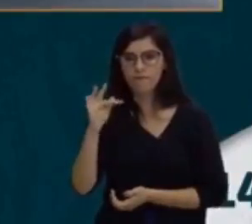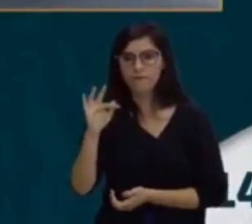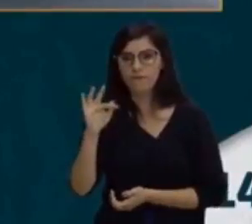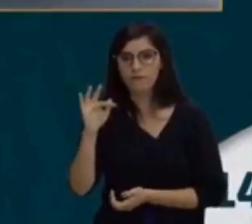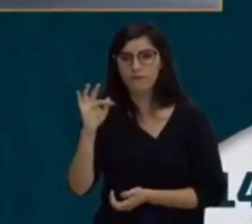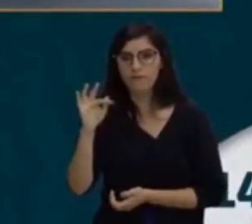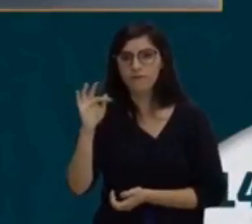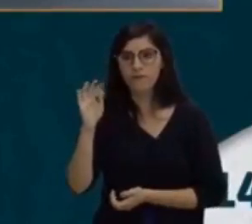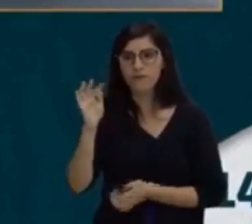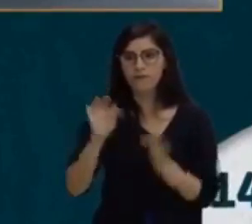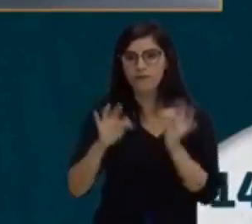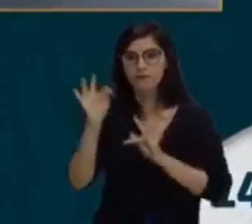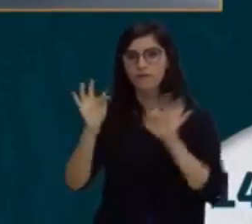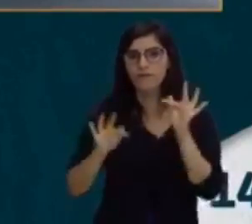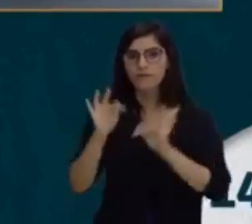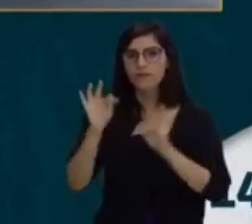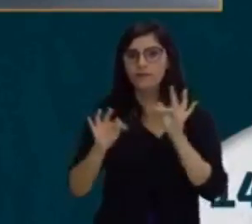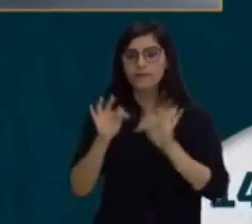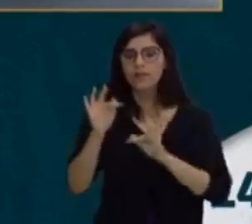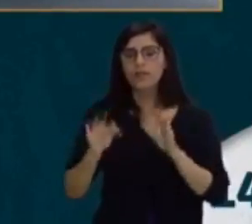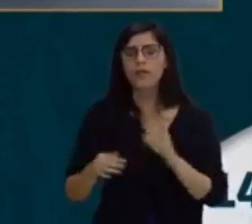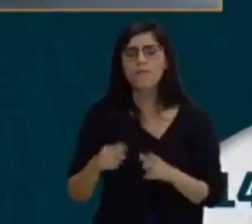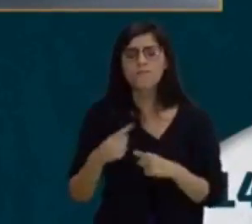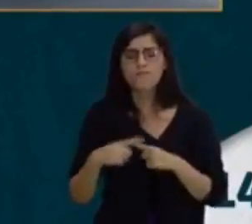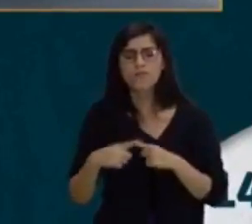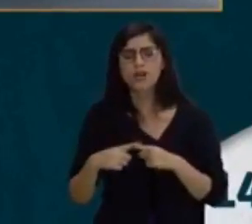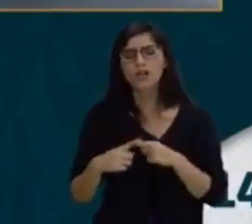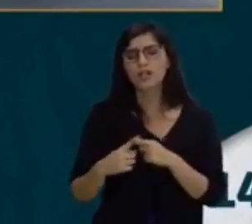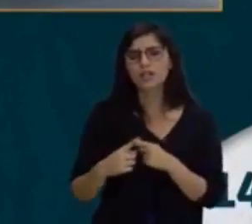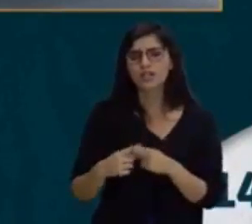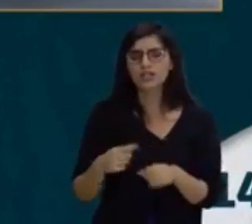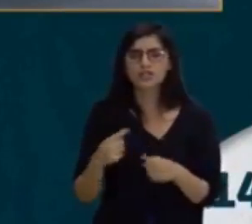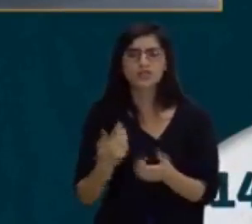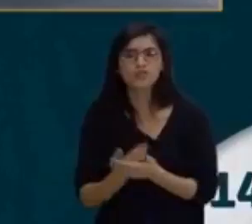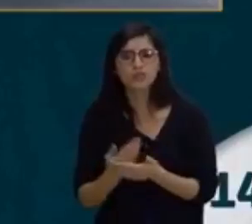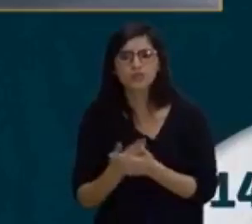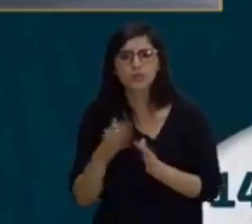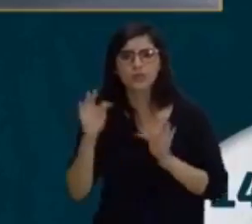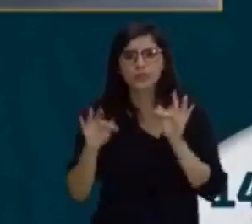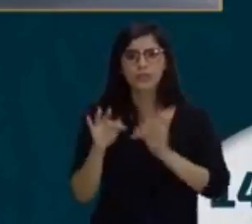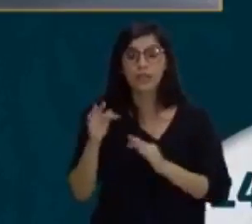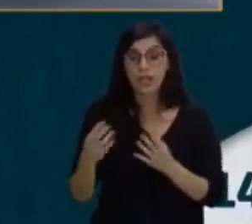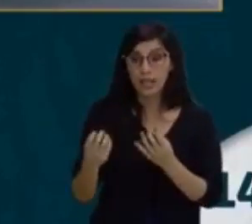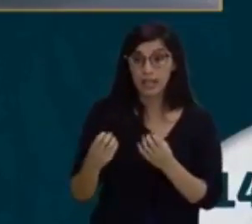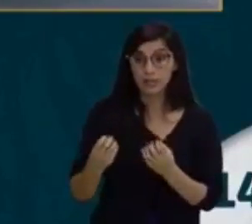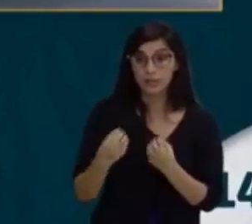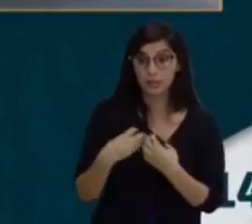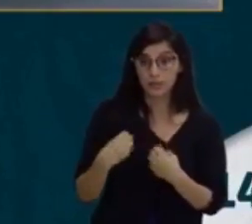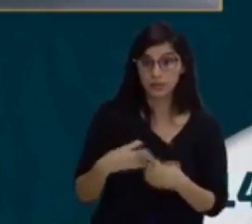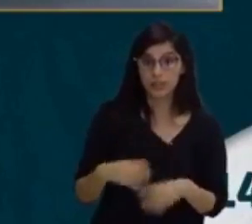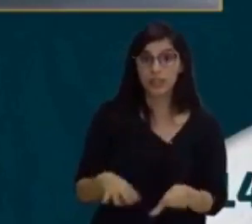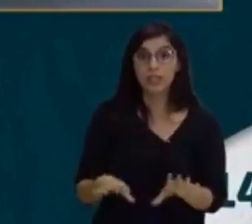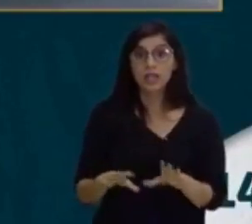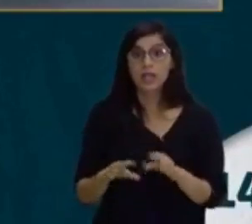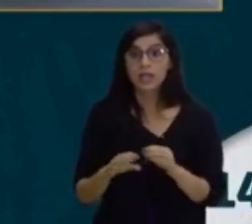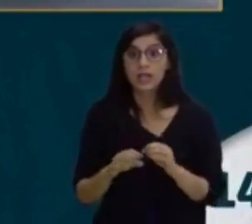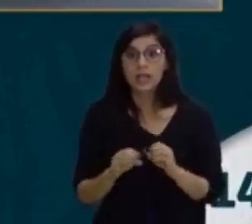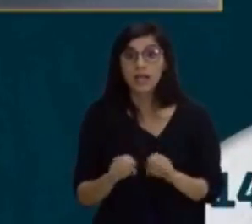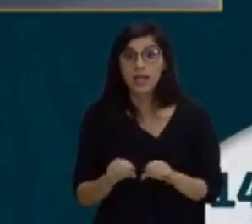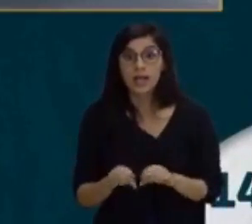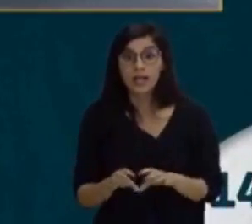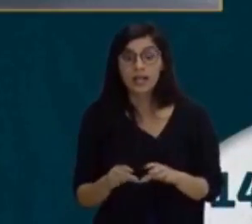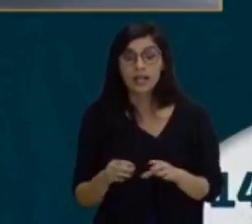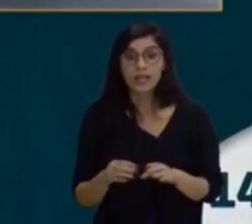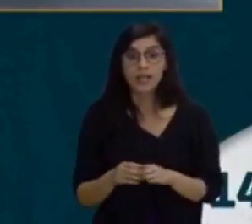gente diz, por que eu estou estudando física? Ele vem nos ensinar que a física, ela ensina o que? Que é a parte da